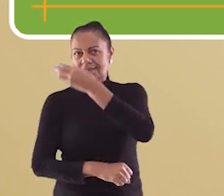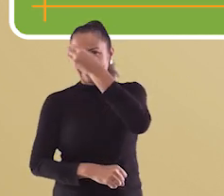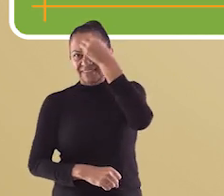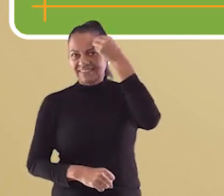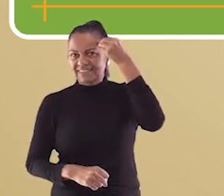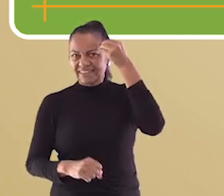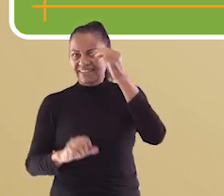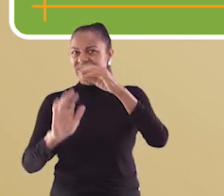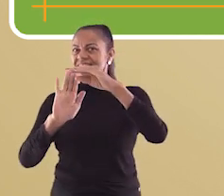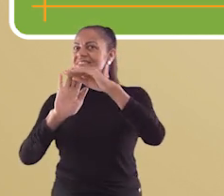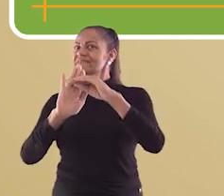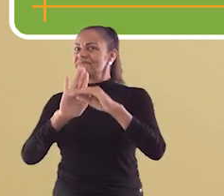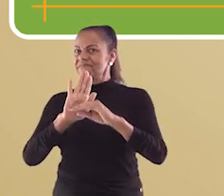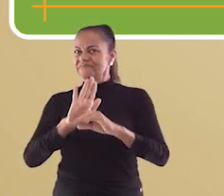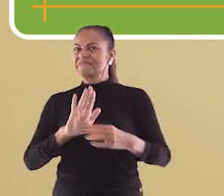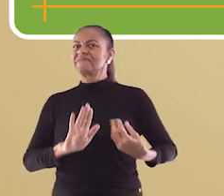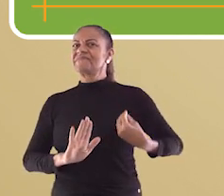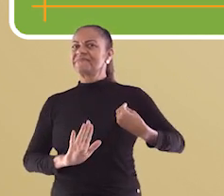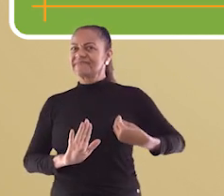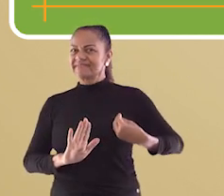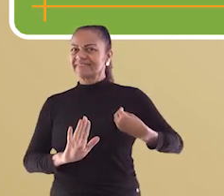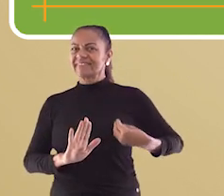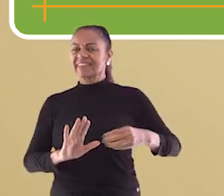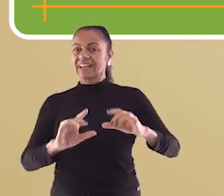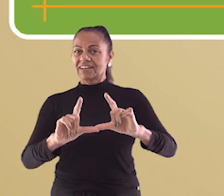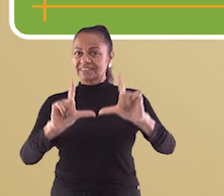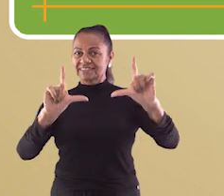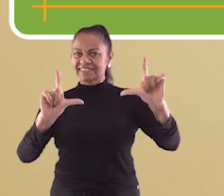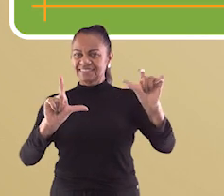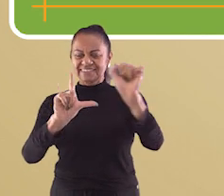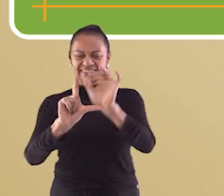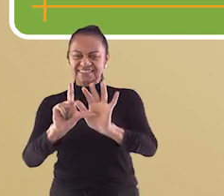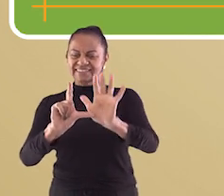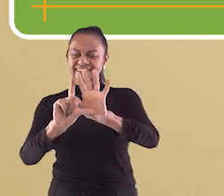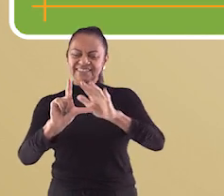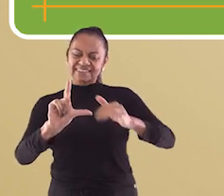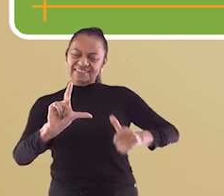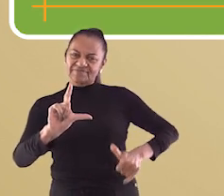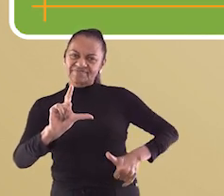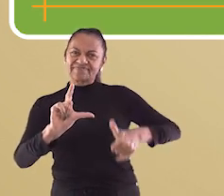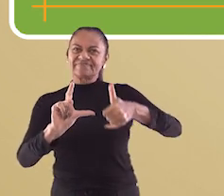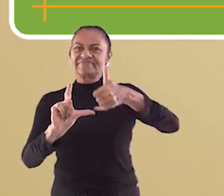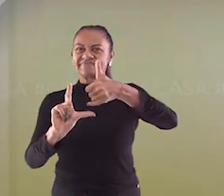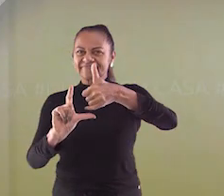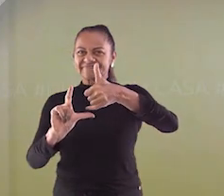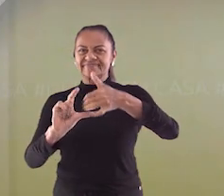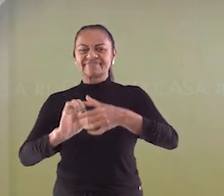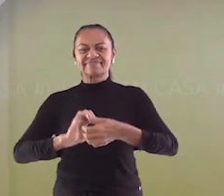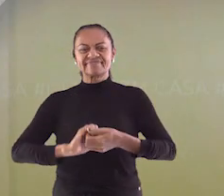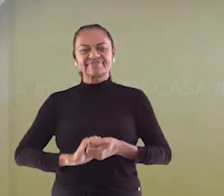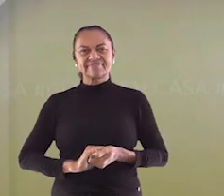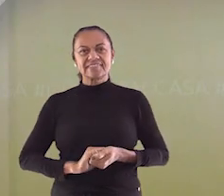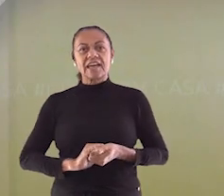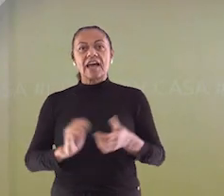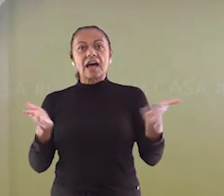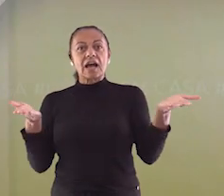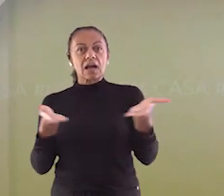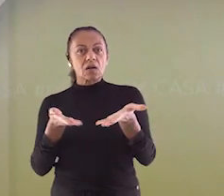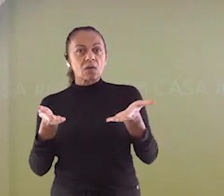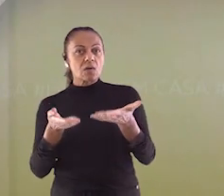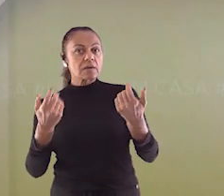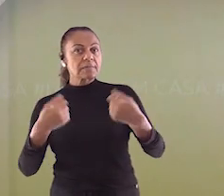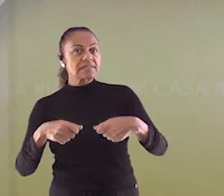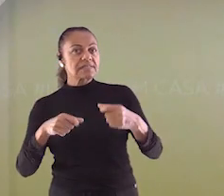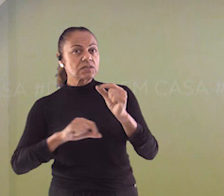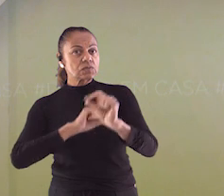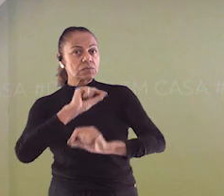apontando a câmera do seu celular para o QR Code que está aparecendo aí na sua tela. Agora é preciso que você pegue